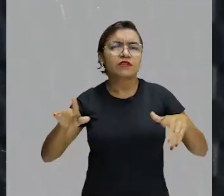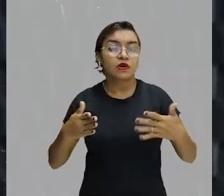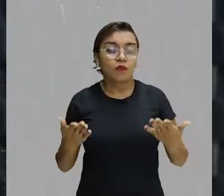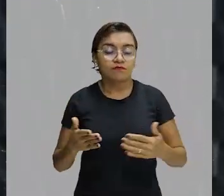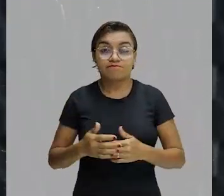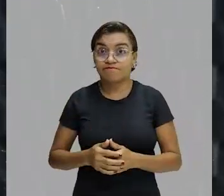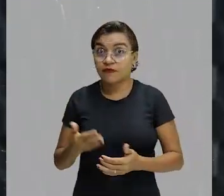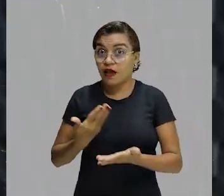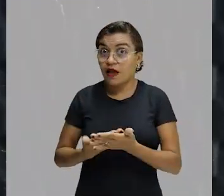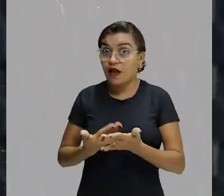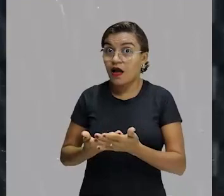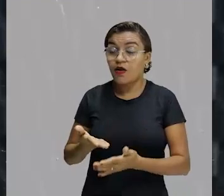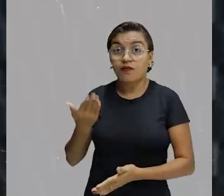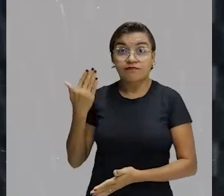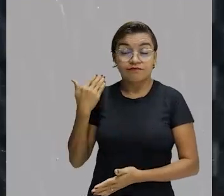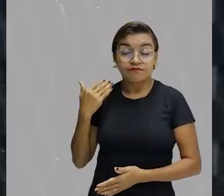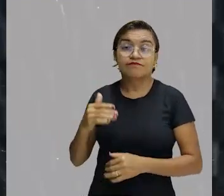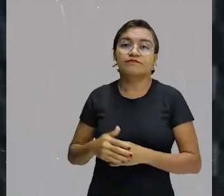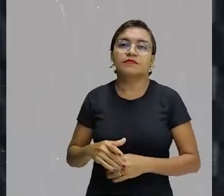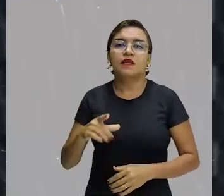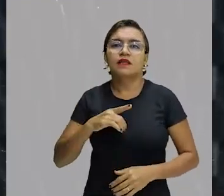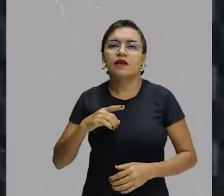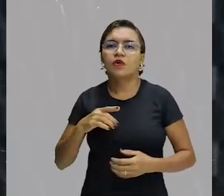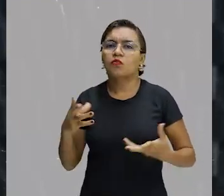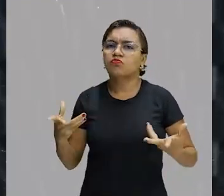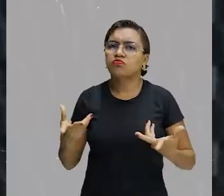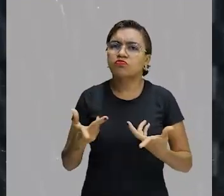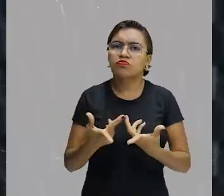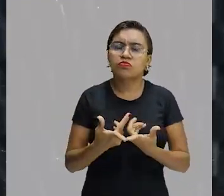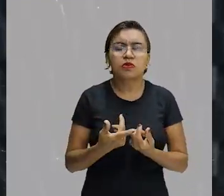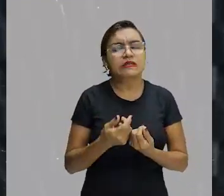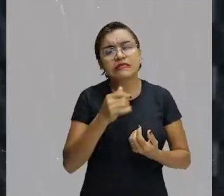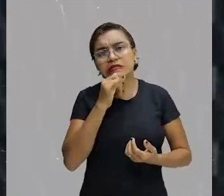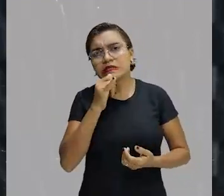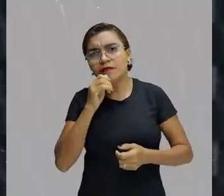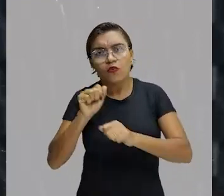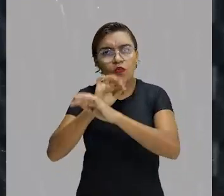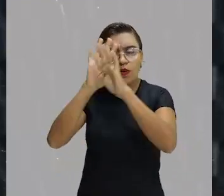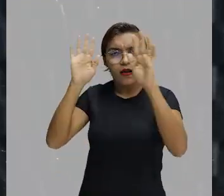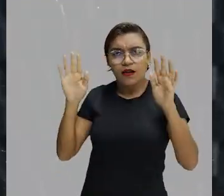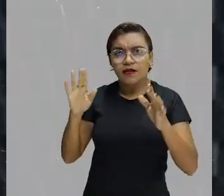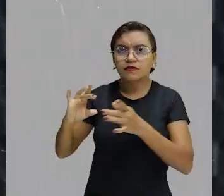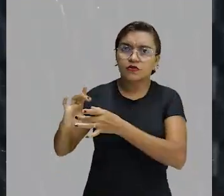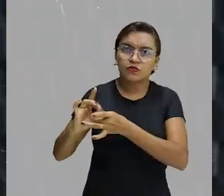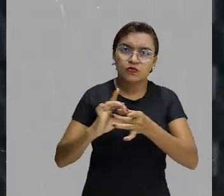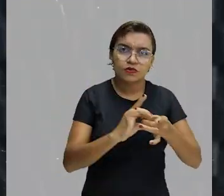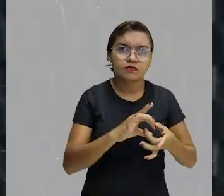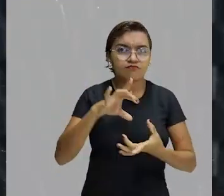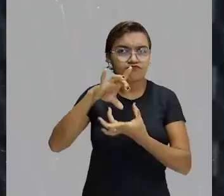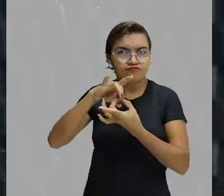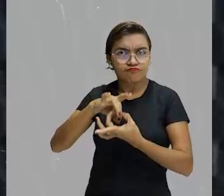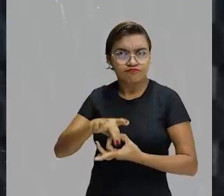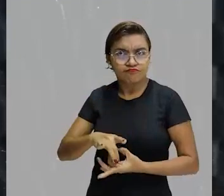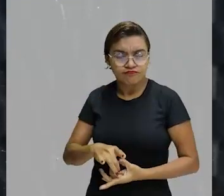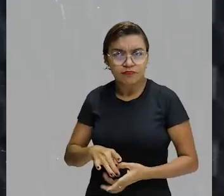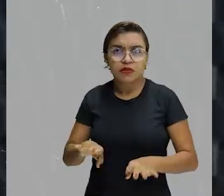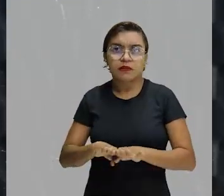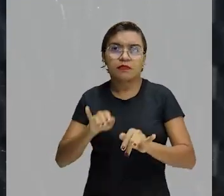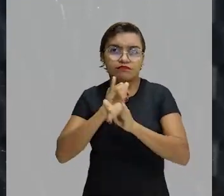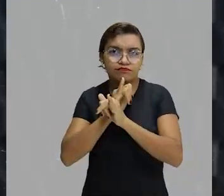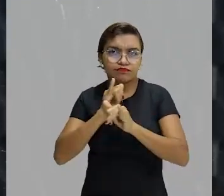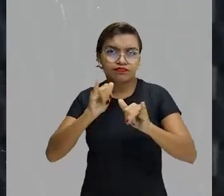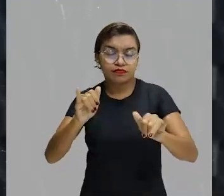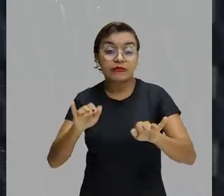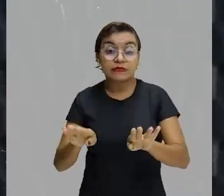aula anterior nós vimos as qualidades de um texto. Clareza, coesão, coerência, informatividade.